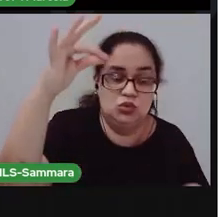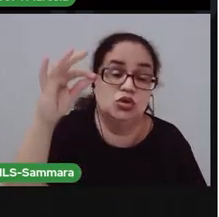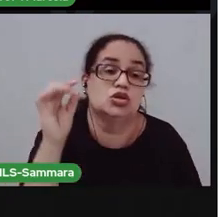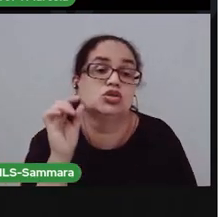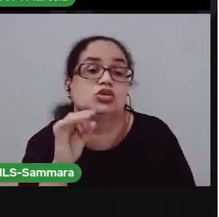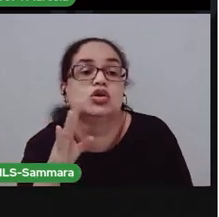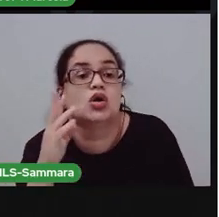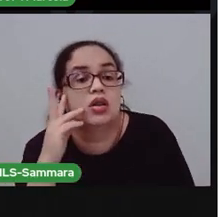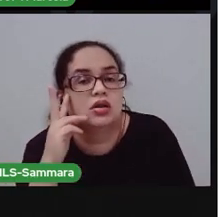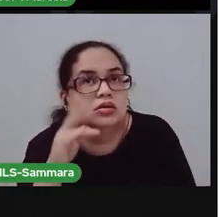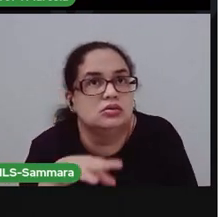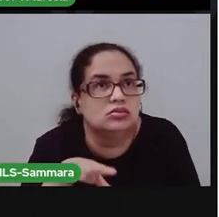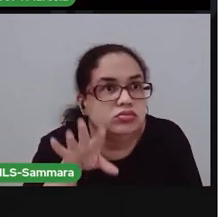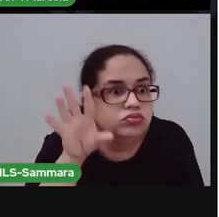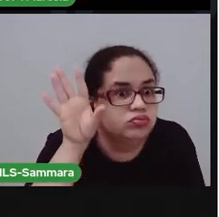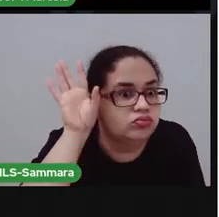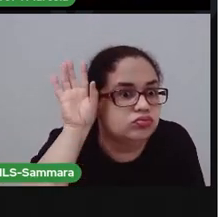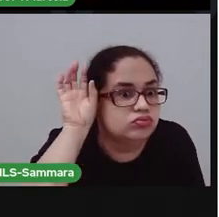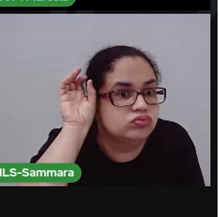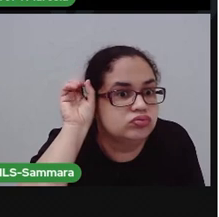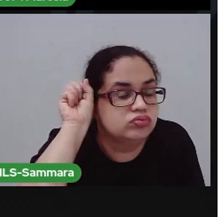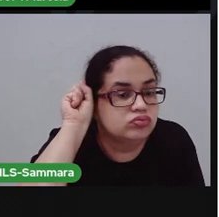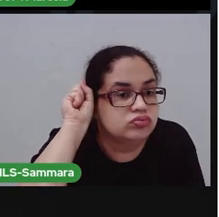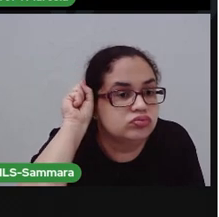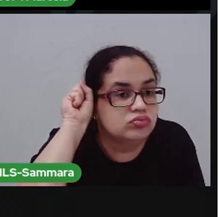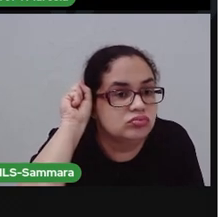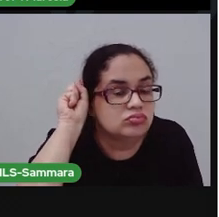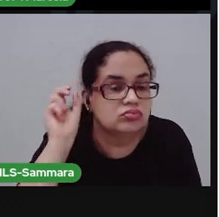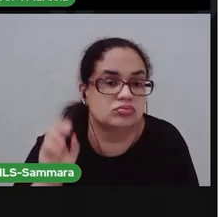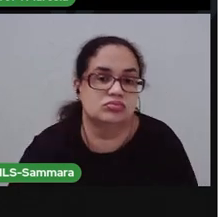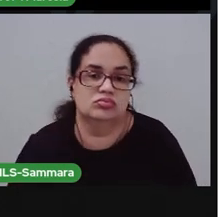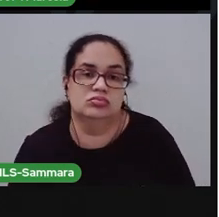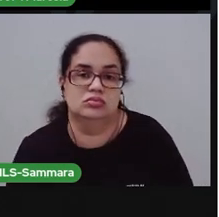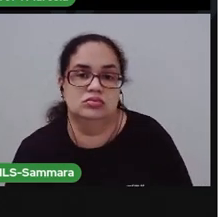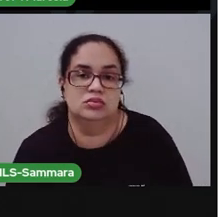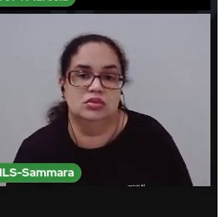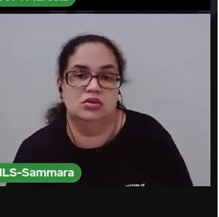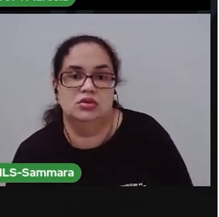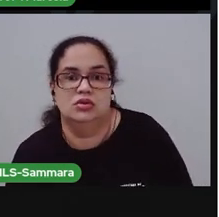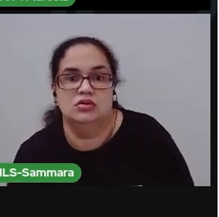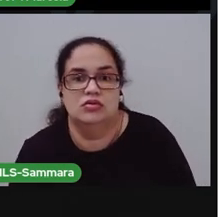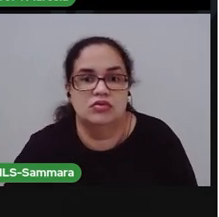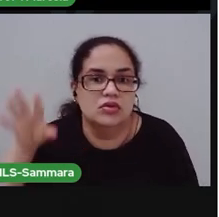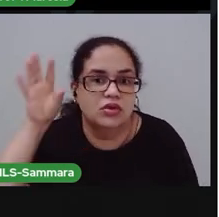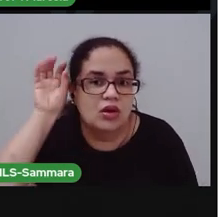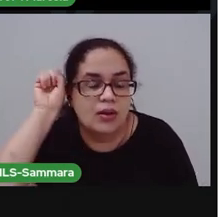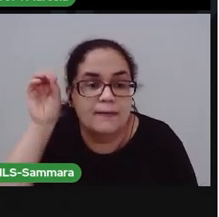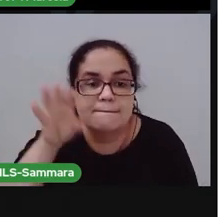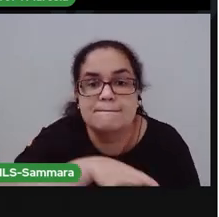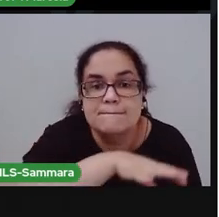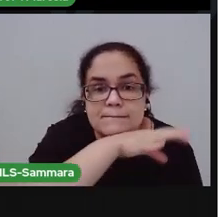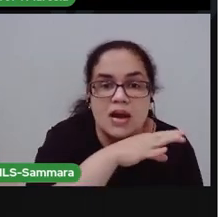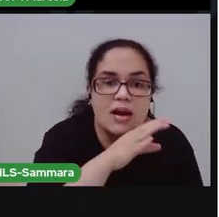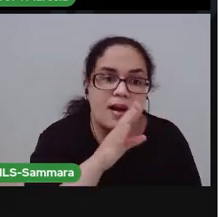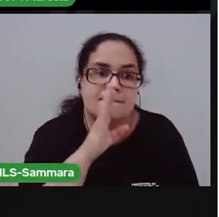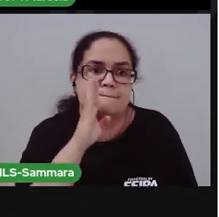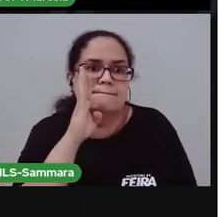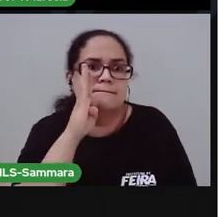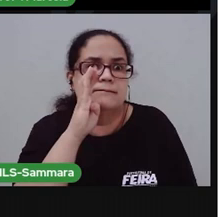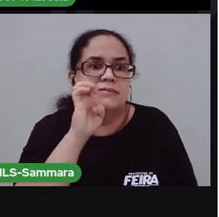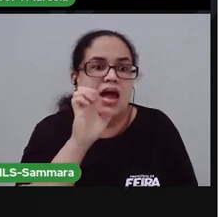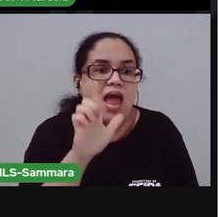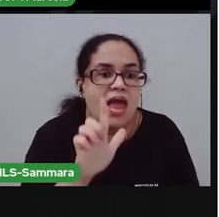ouvia um barulho. Que barulho era esse? Ela só sabia que o bichinho fazia assim, ó.